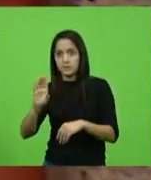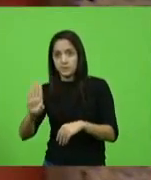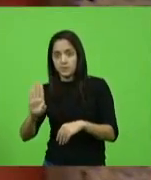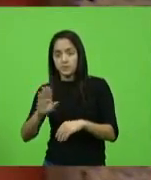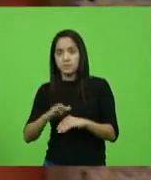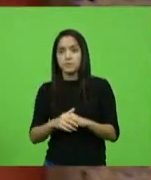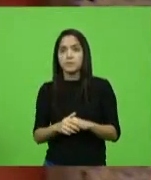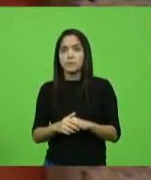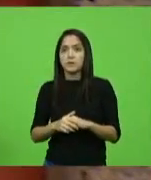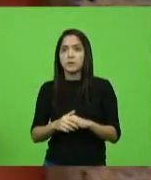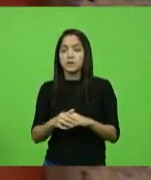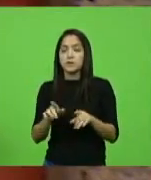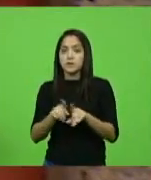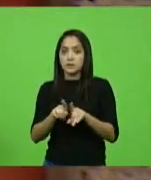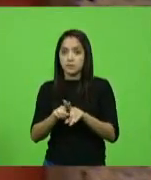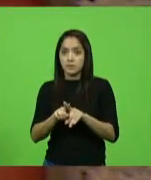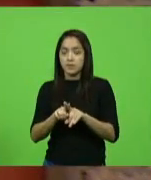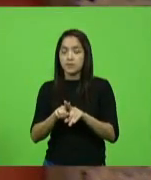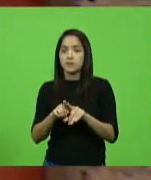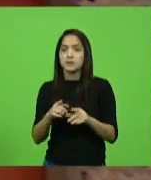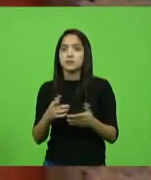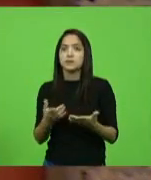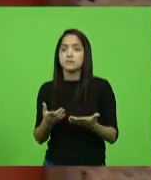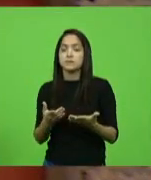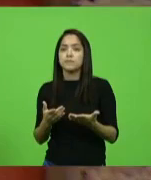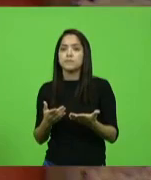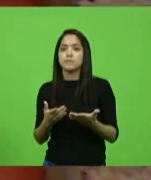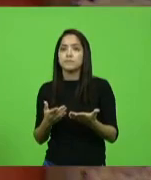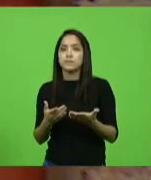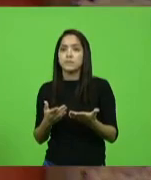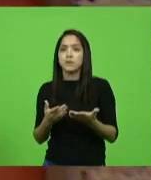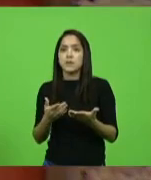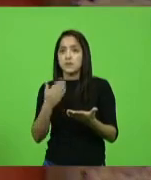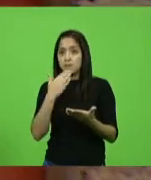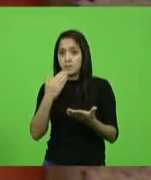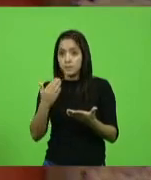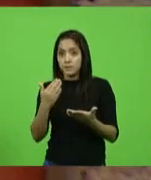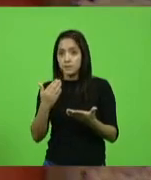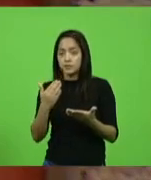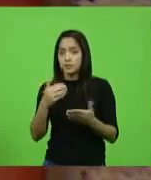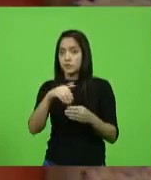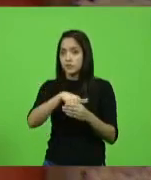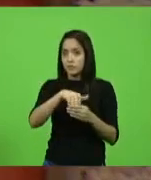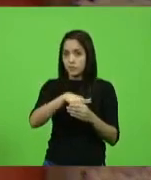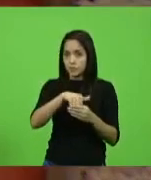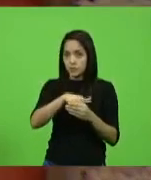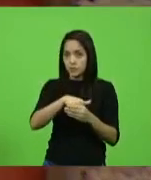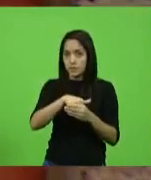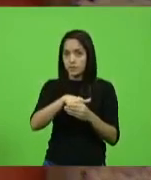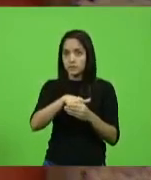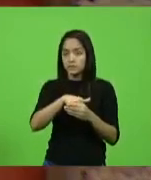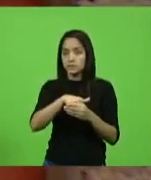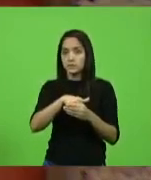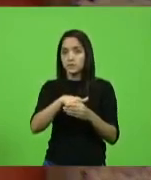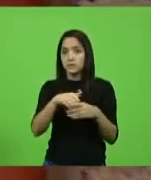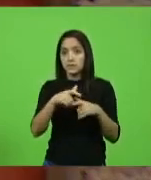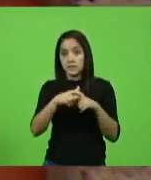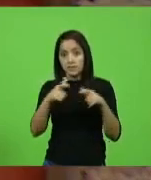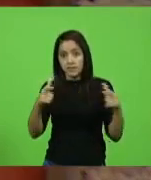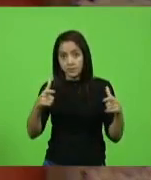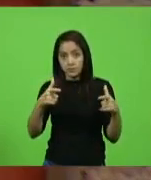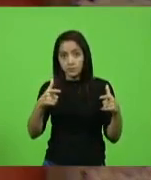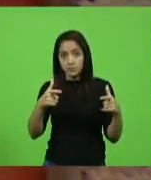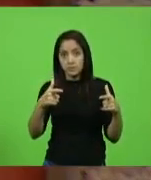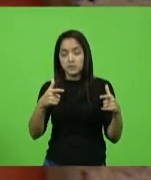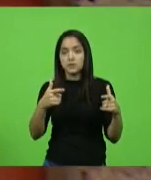E também, senhor presidente, me solicitou ele que também votasse nos nomes em que a maioria estão votando.